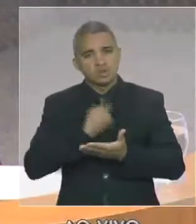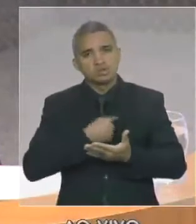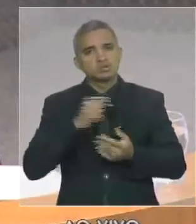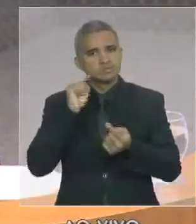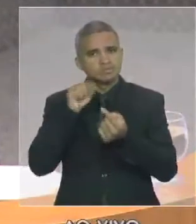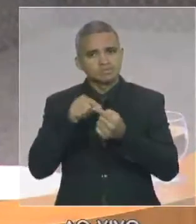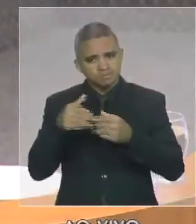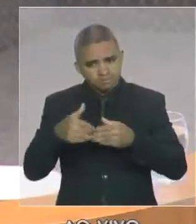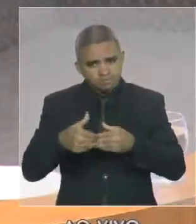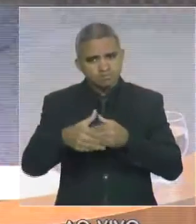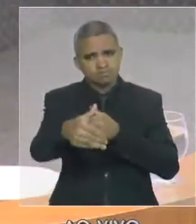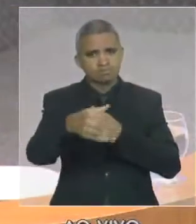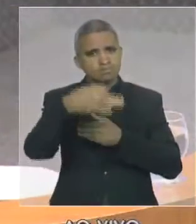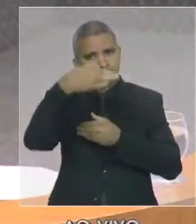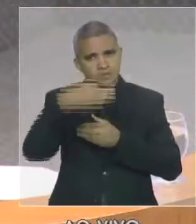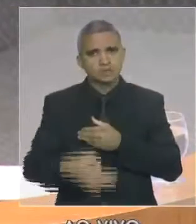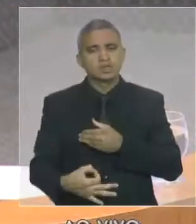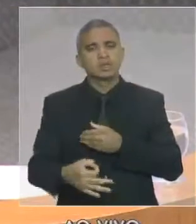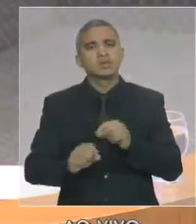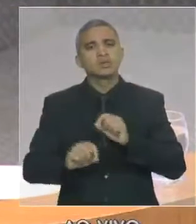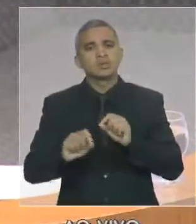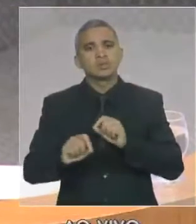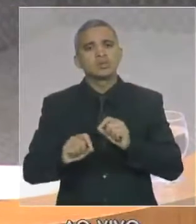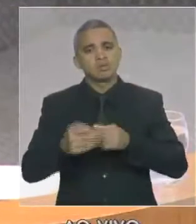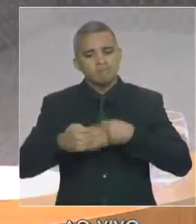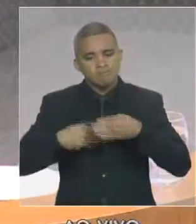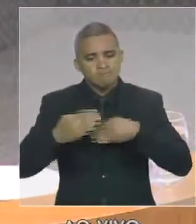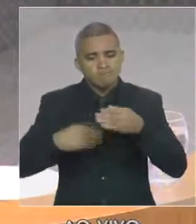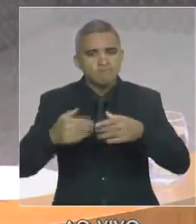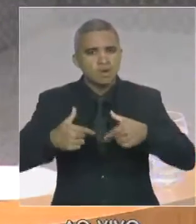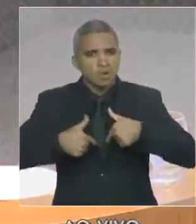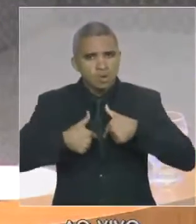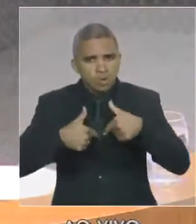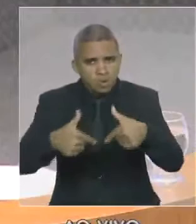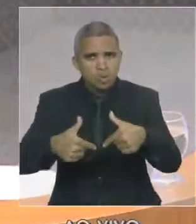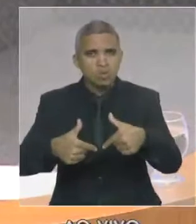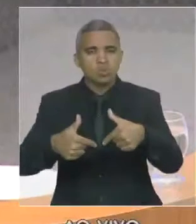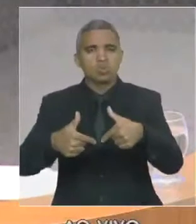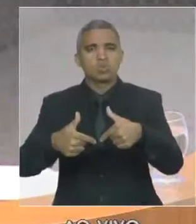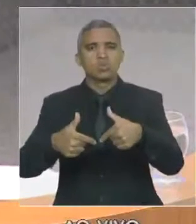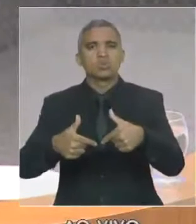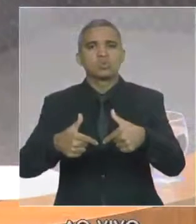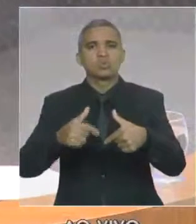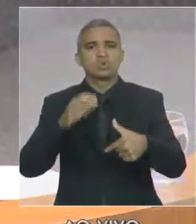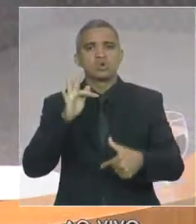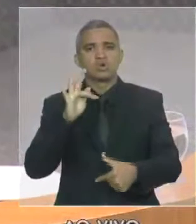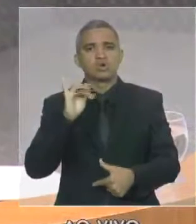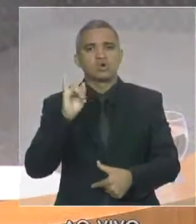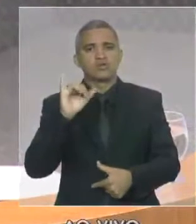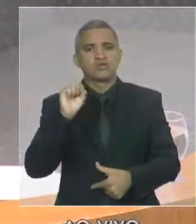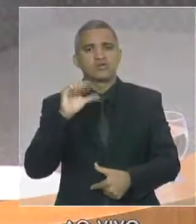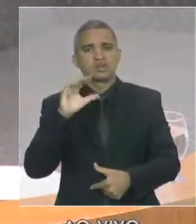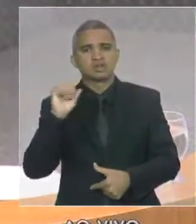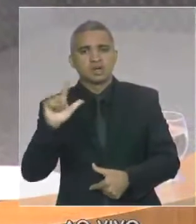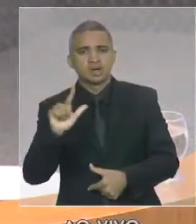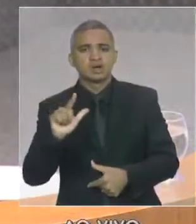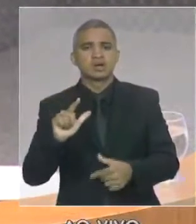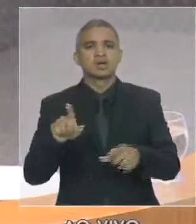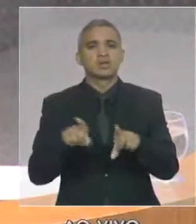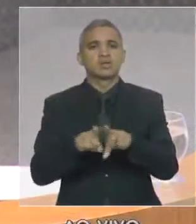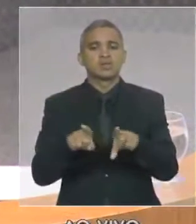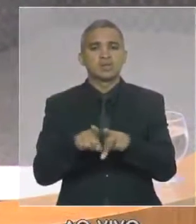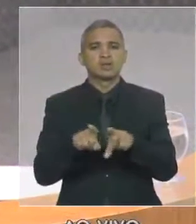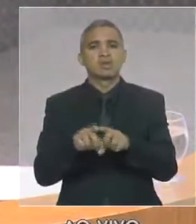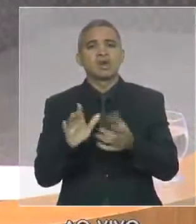na direção do enfrentamento da crise fiscal, mediante a combinação do incremento de receitas, naquilo que é possível fazer, e de